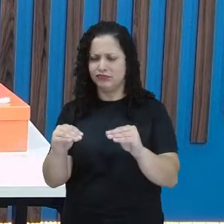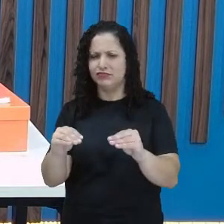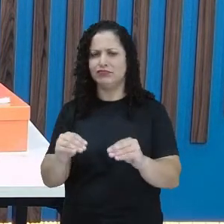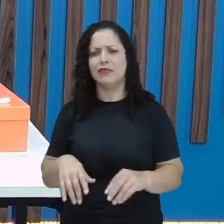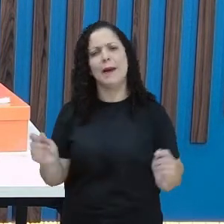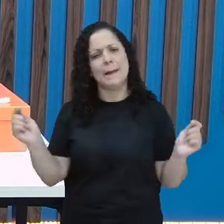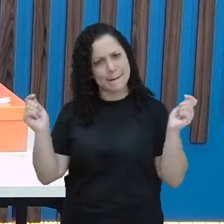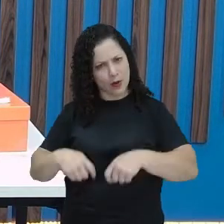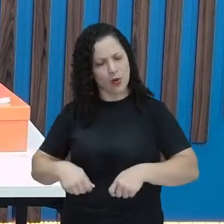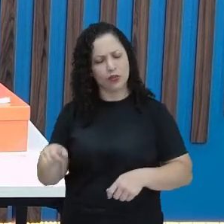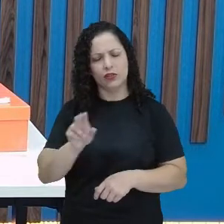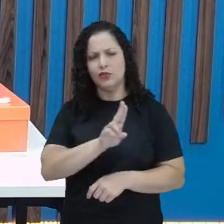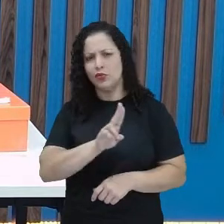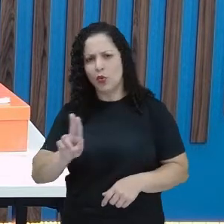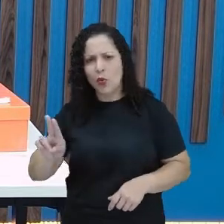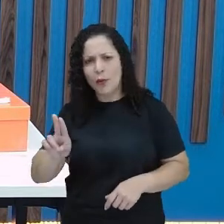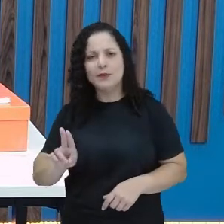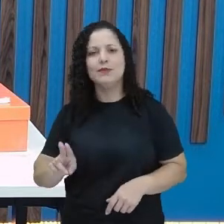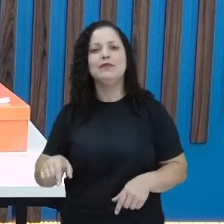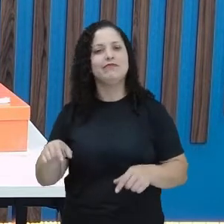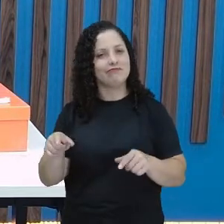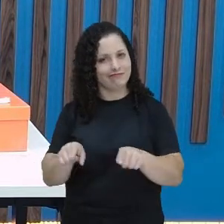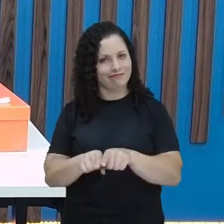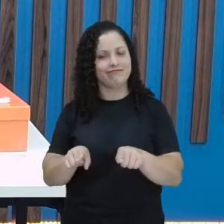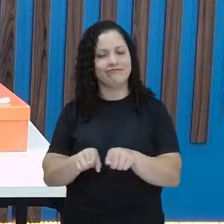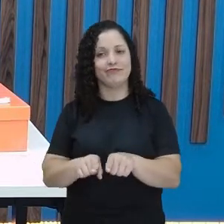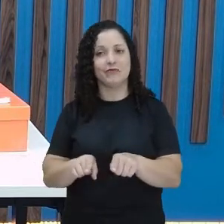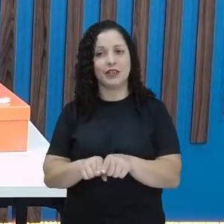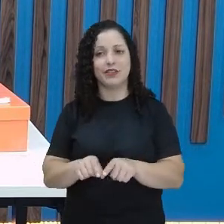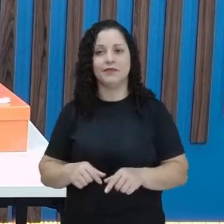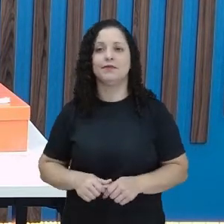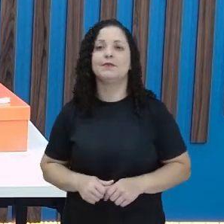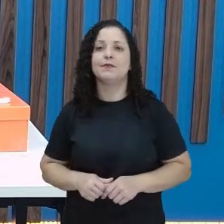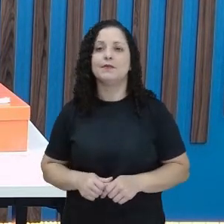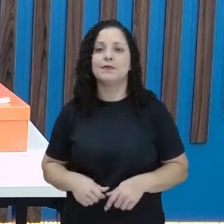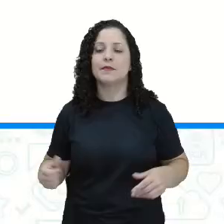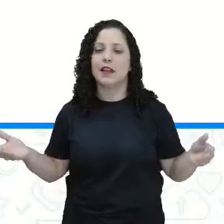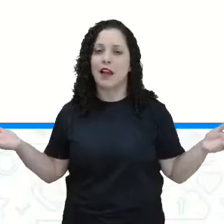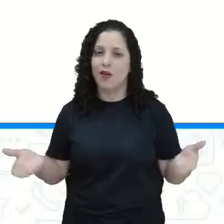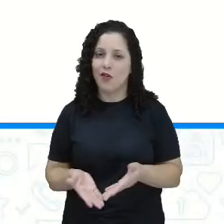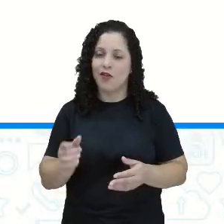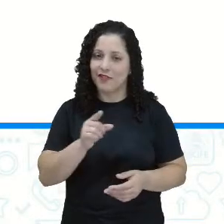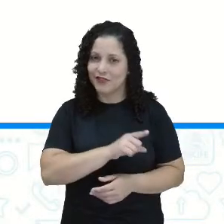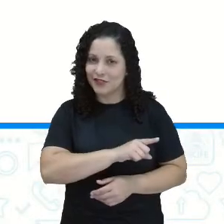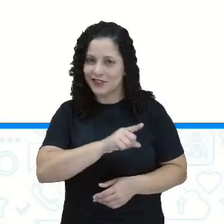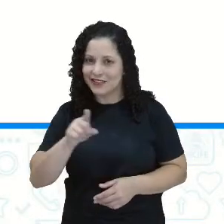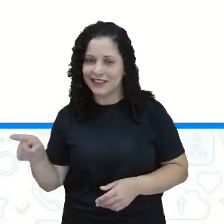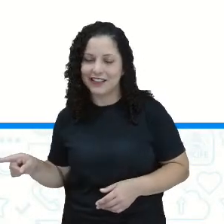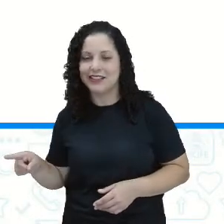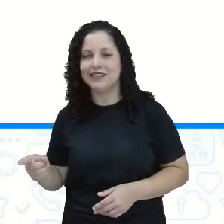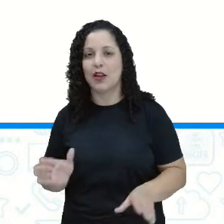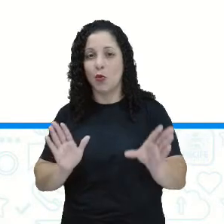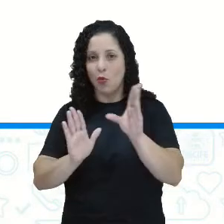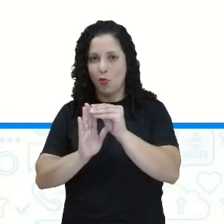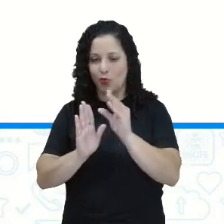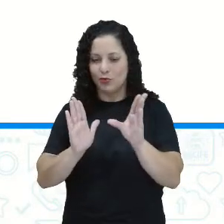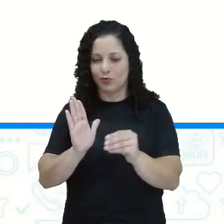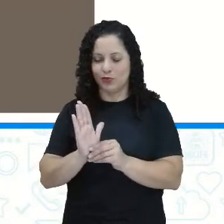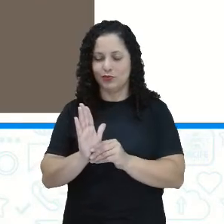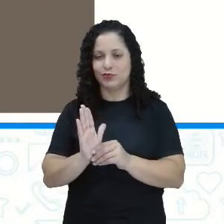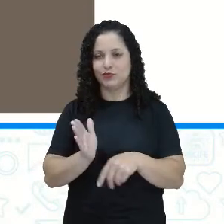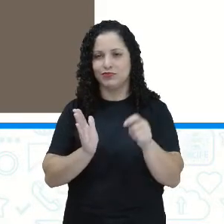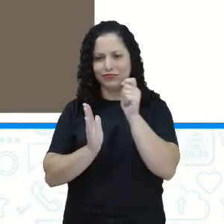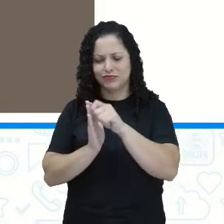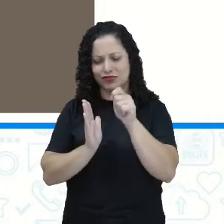pode utilizar apelido, tá? E agora é com você. Pegue seu material e